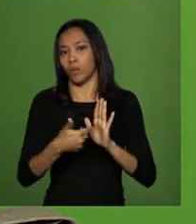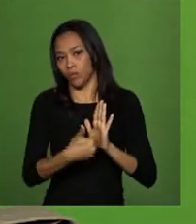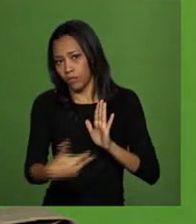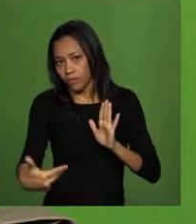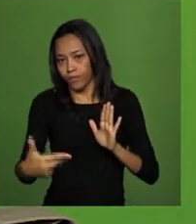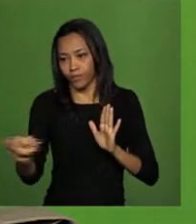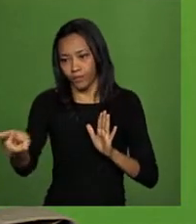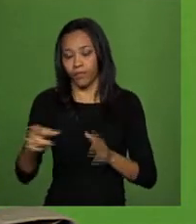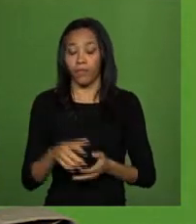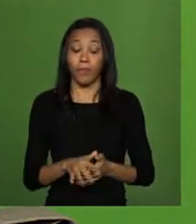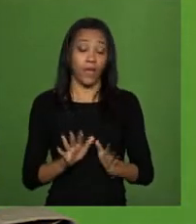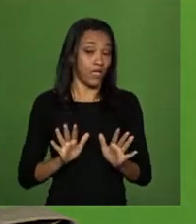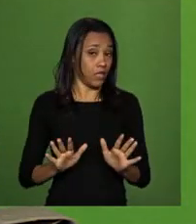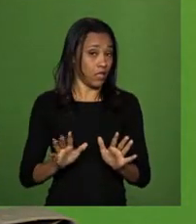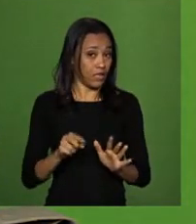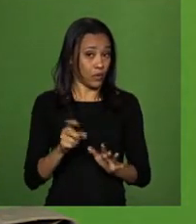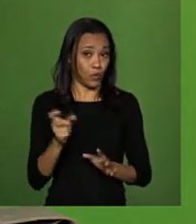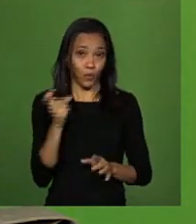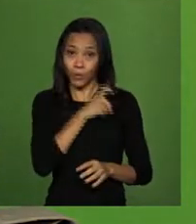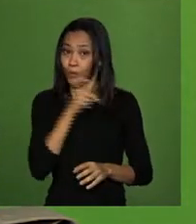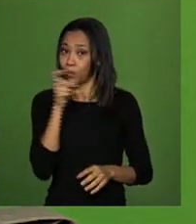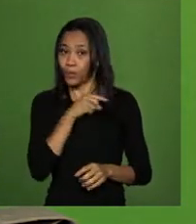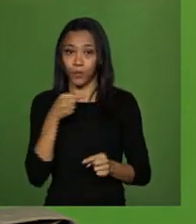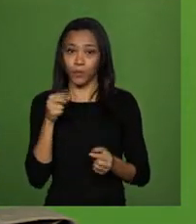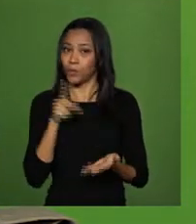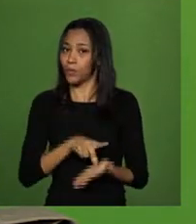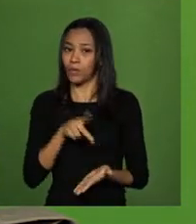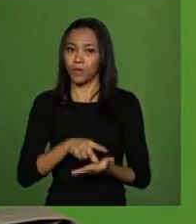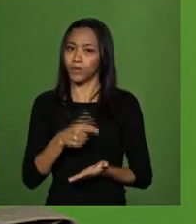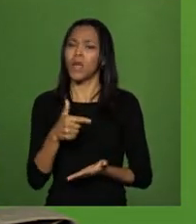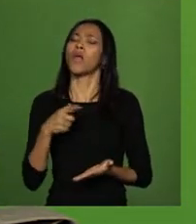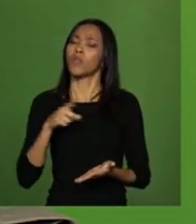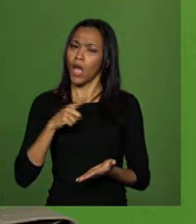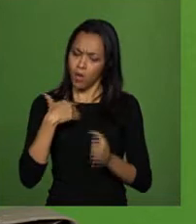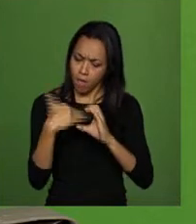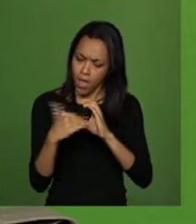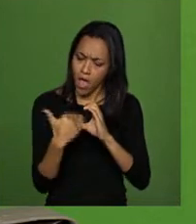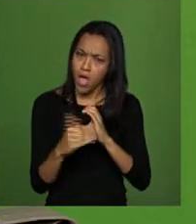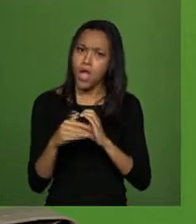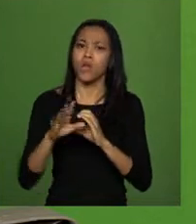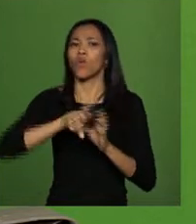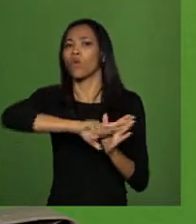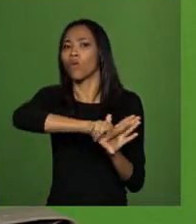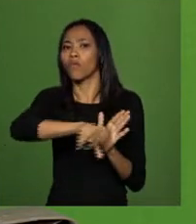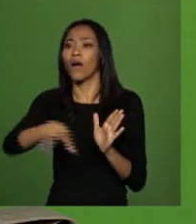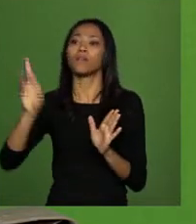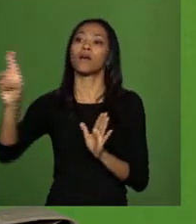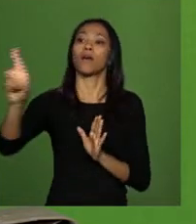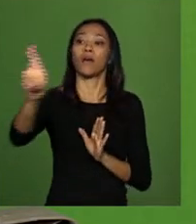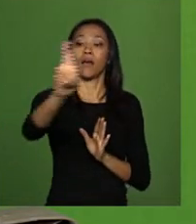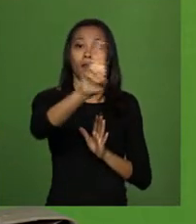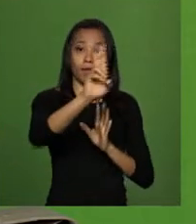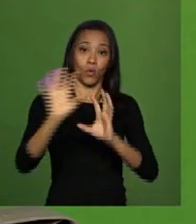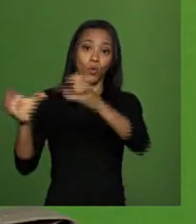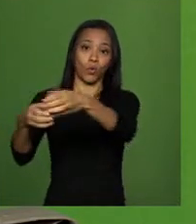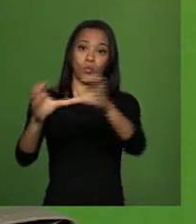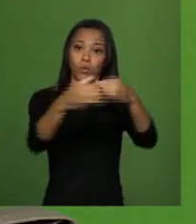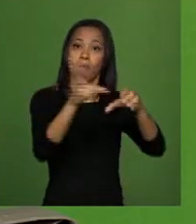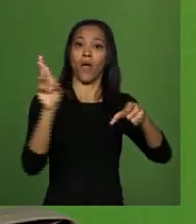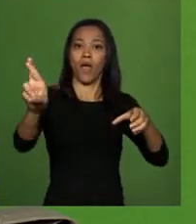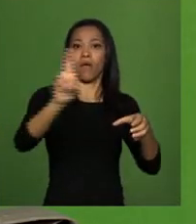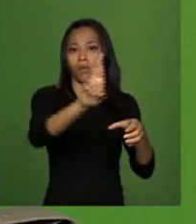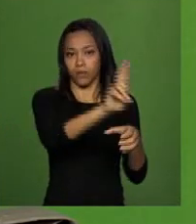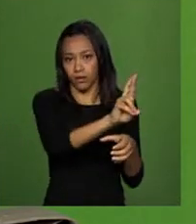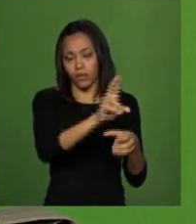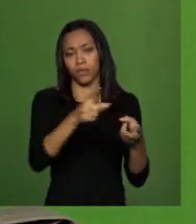vista do Ministério do Meio Ambiente, isso não procede. Eu tenho, inclusive, e-mails e registros de vários representantes de comunidades tradicionais na interlocução com